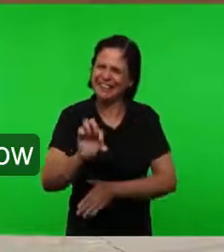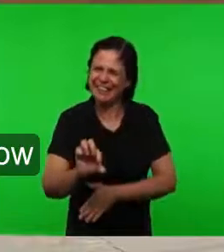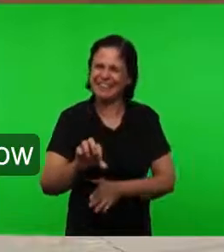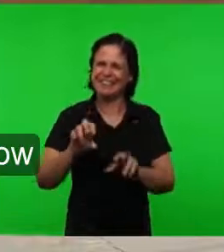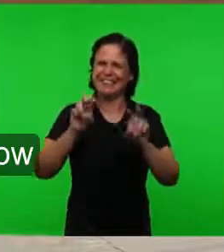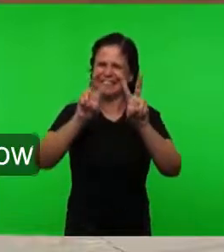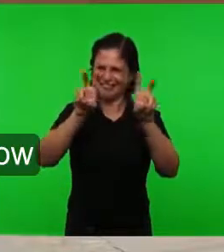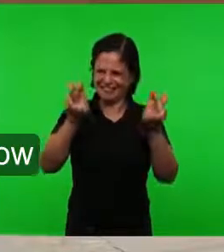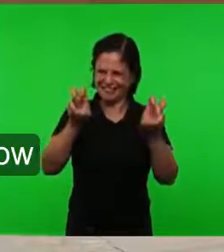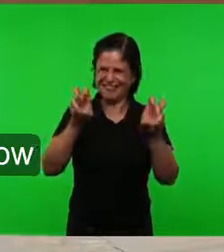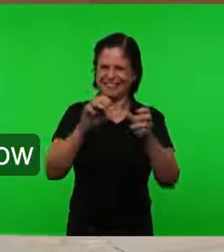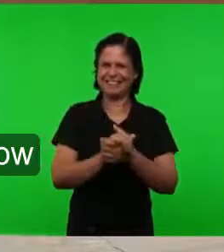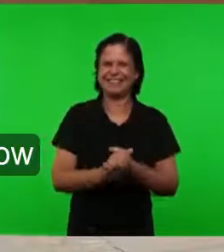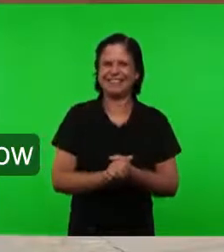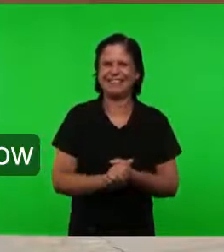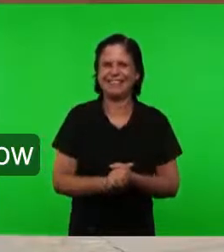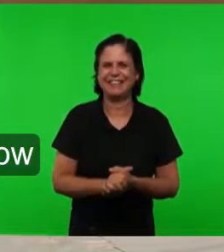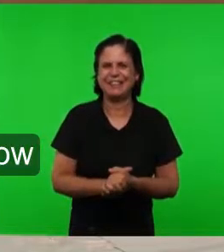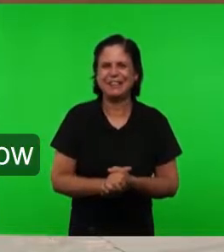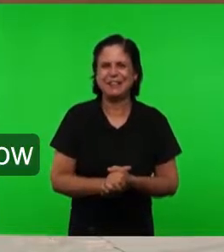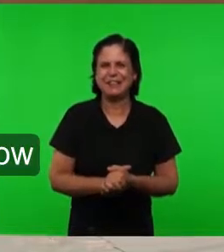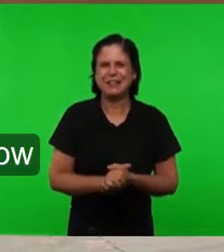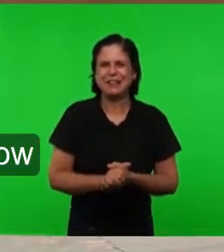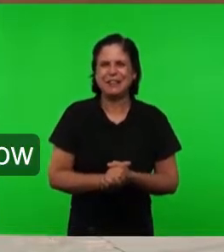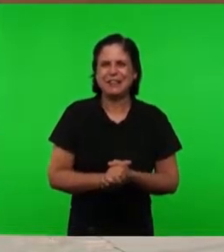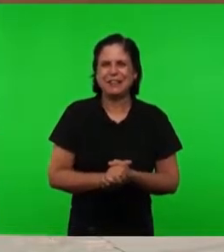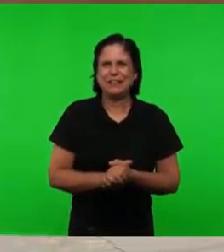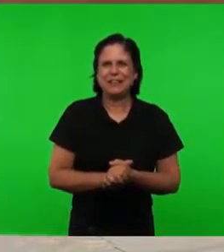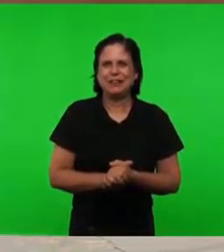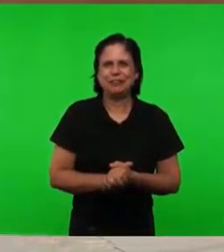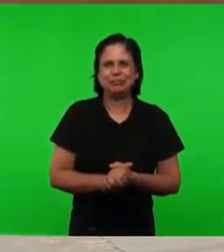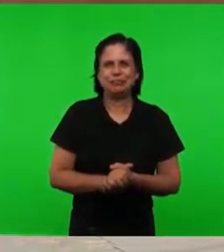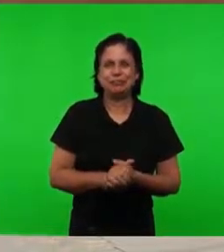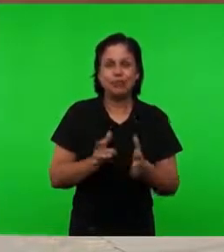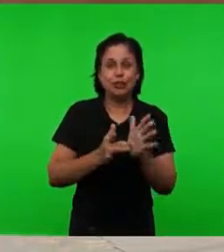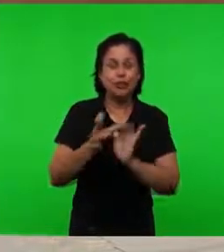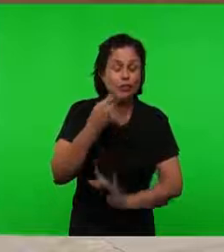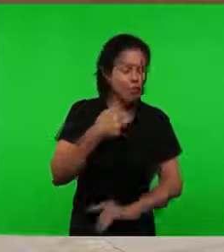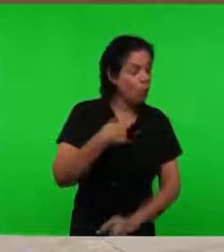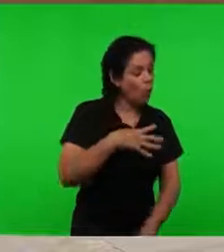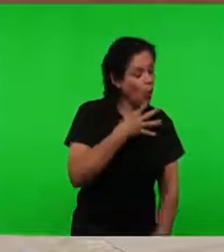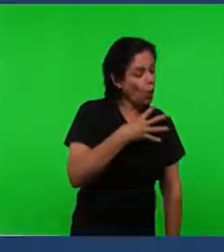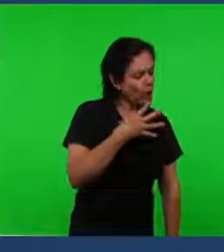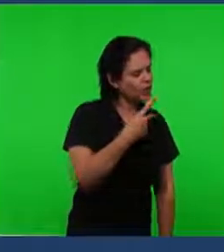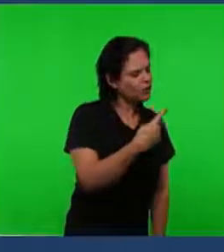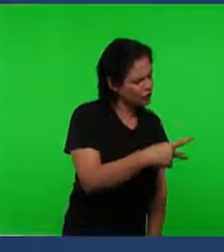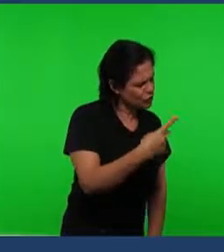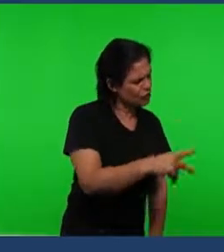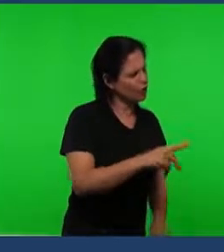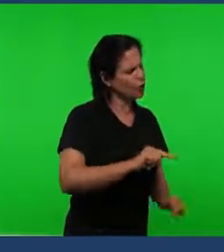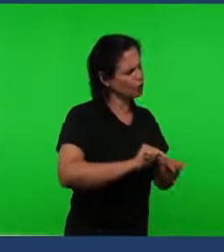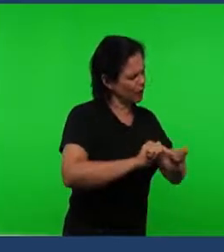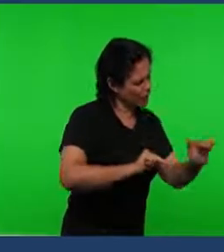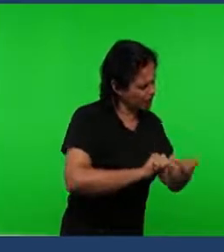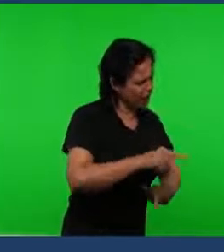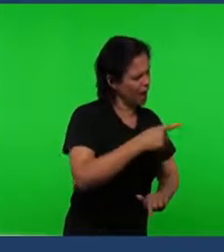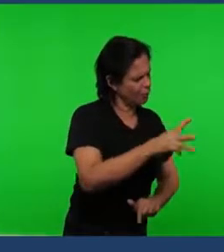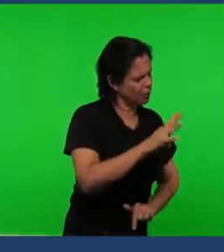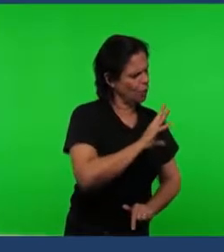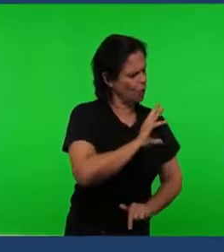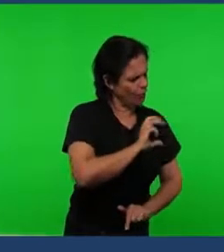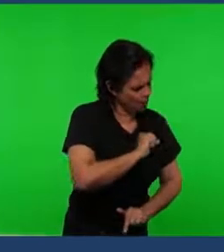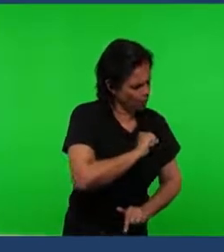expressão Do capítulo dois Verso dezenove Que diz Eu conheço as tuas obras E a tua caridade O teu amor O teu